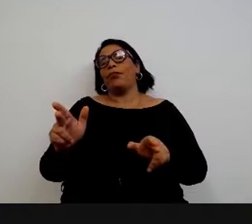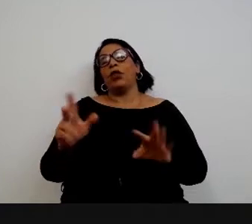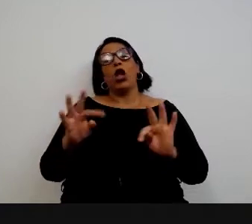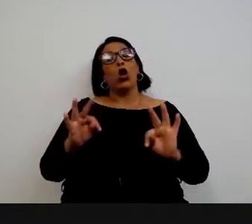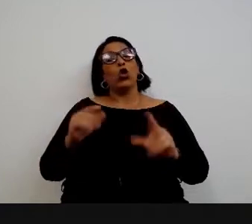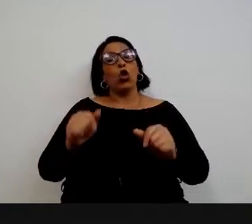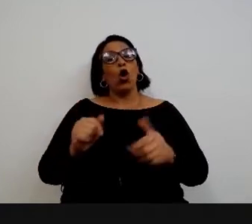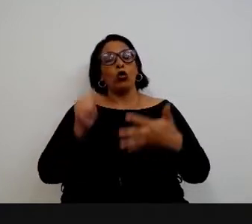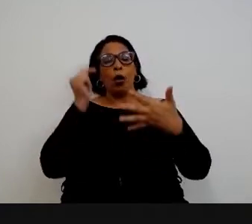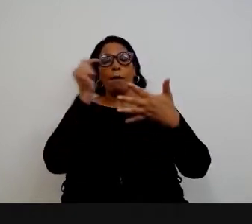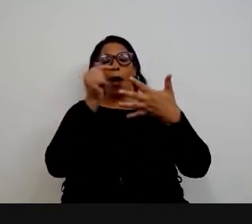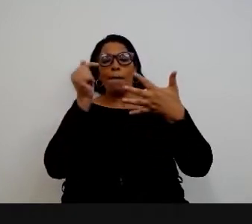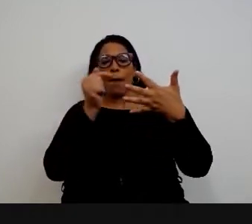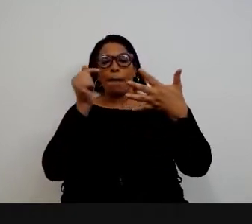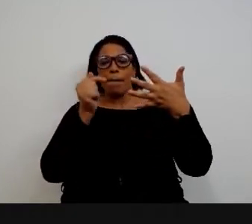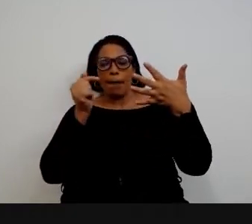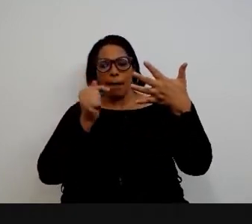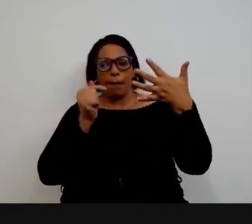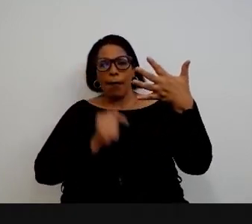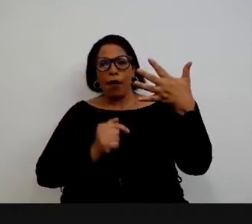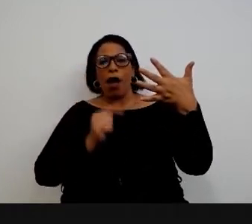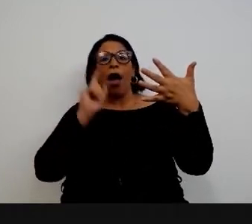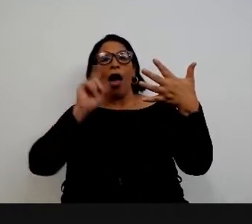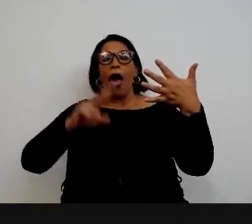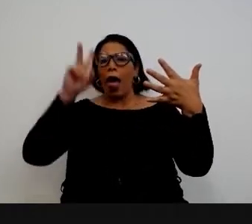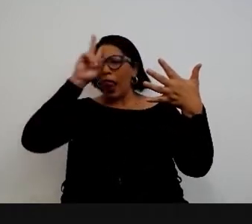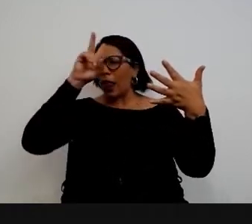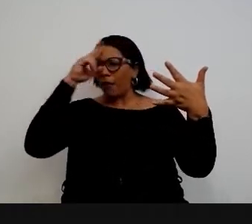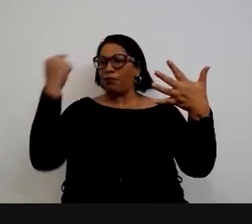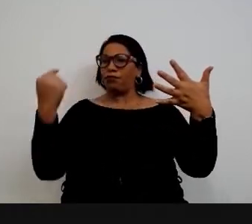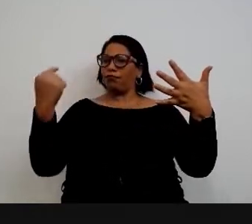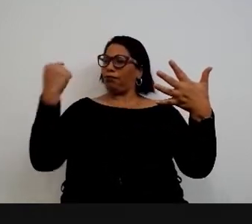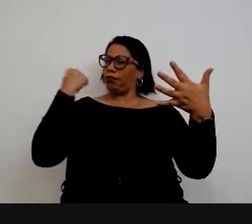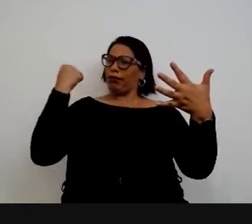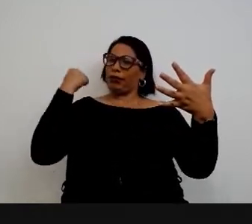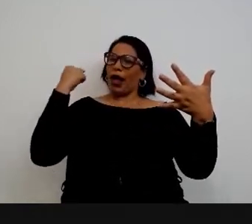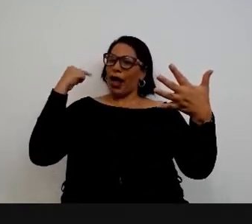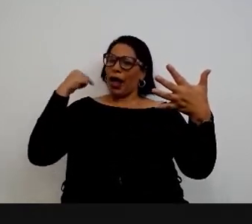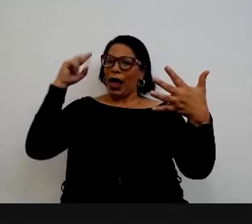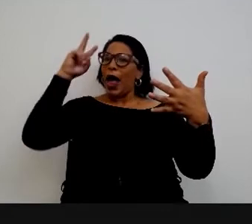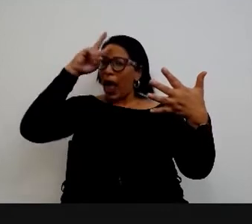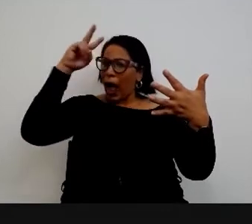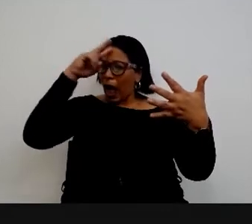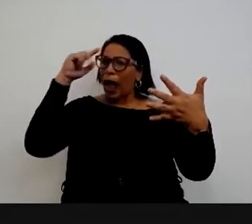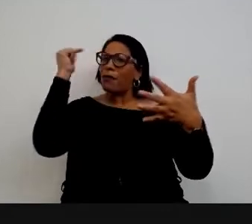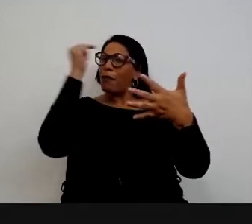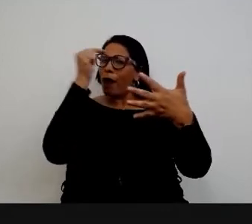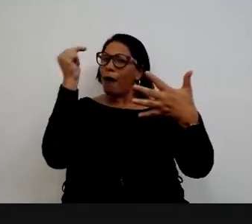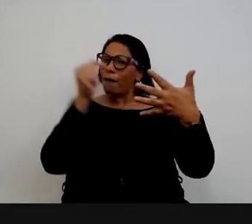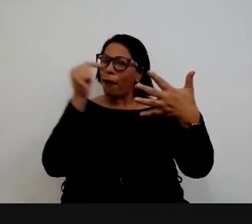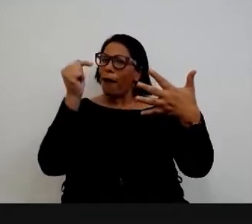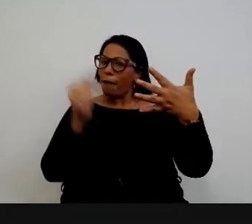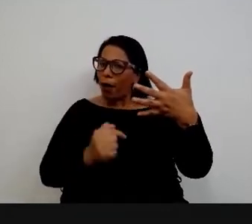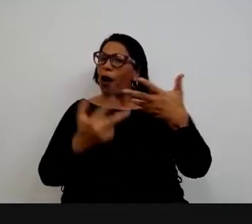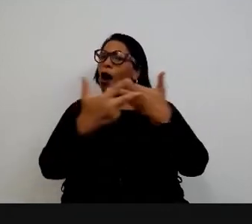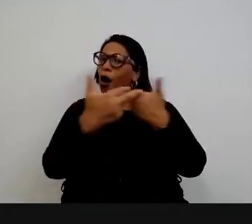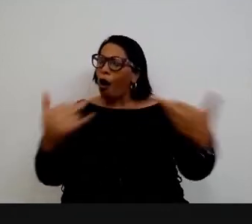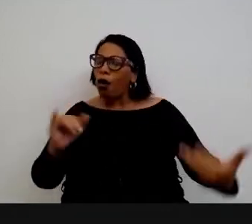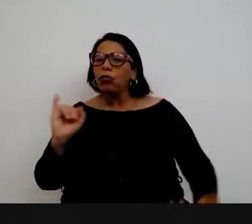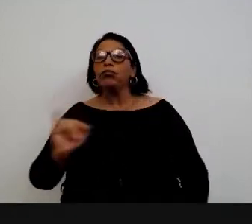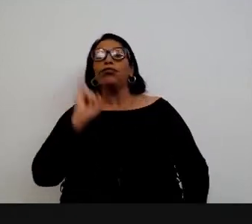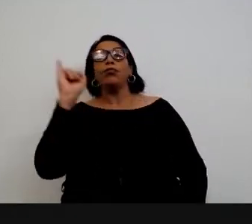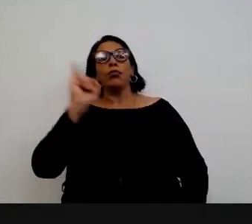todos esses são marcos superimportantes, precisam ser lembrados. e